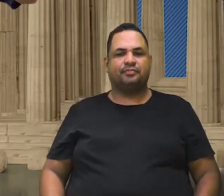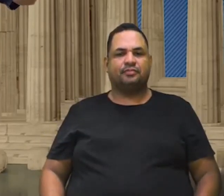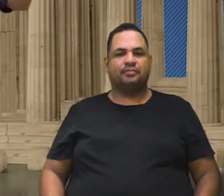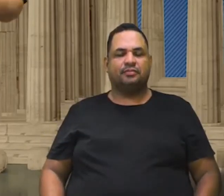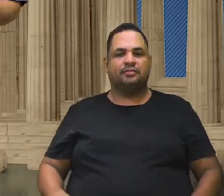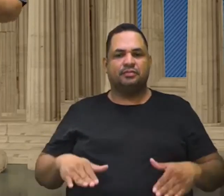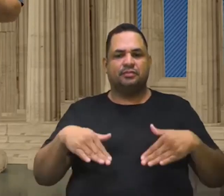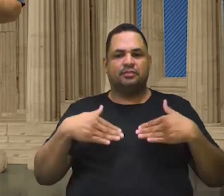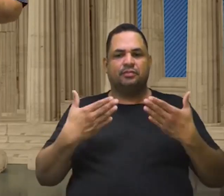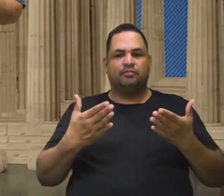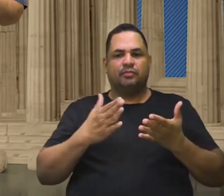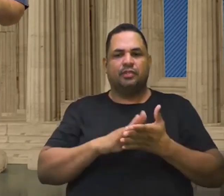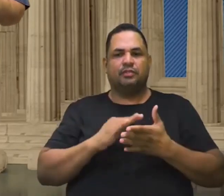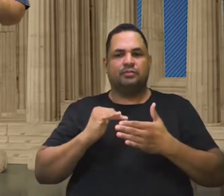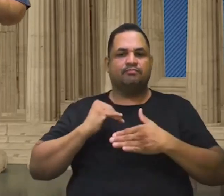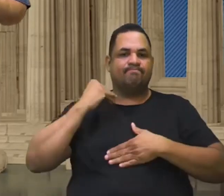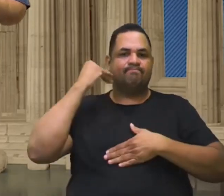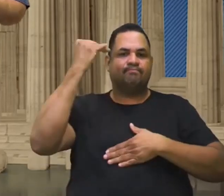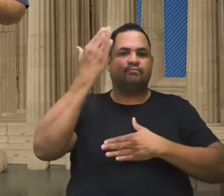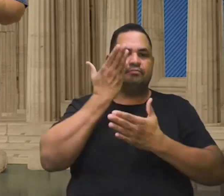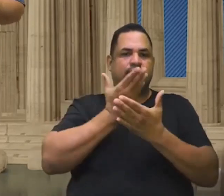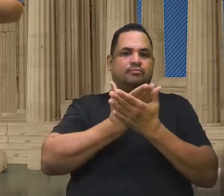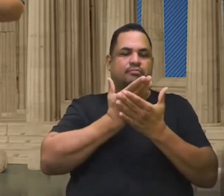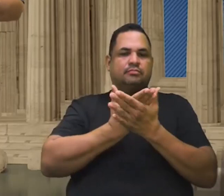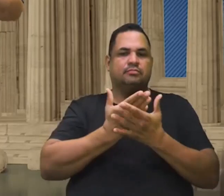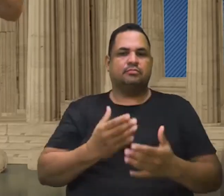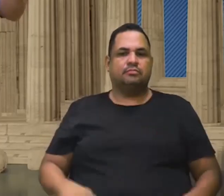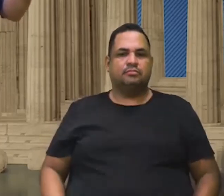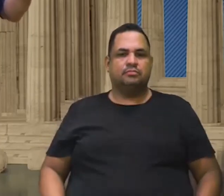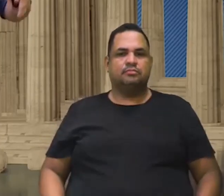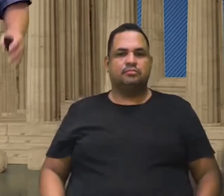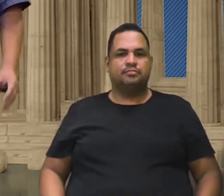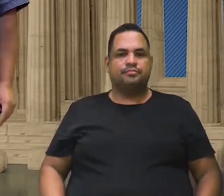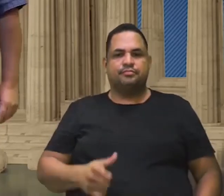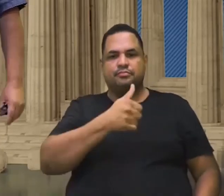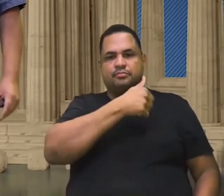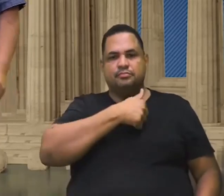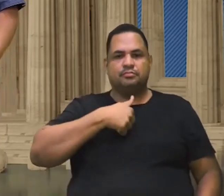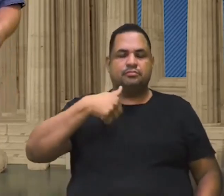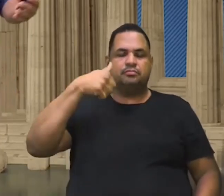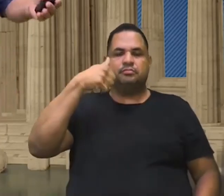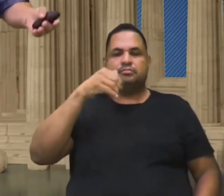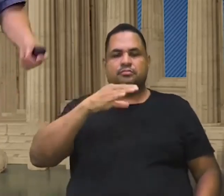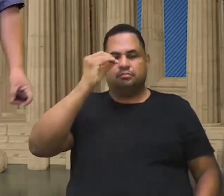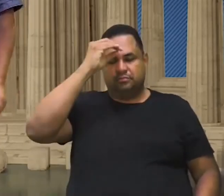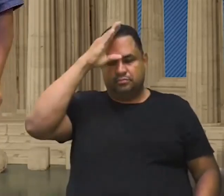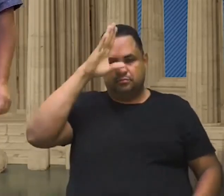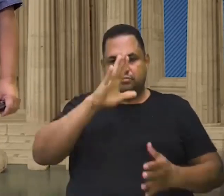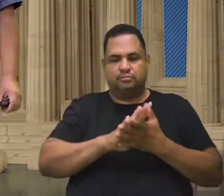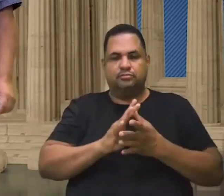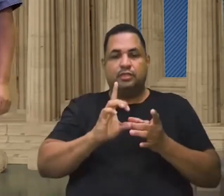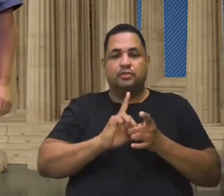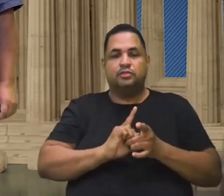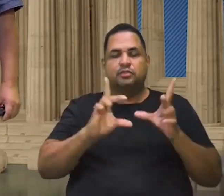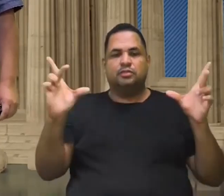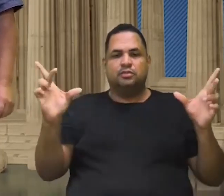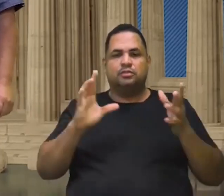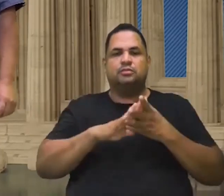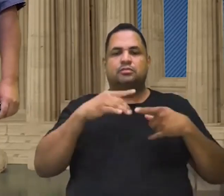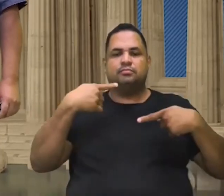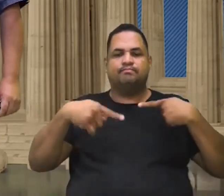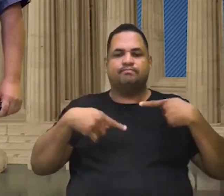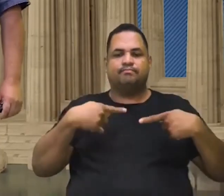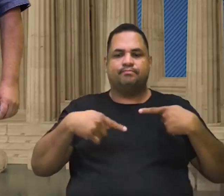da qual vocês vão ir além dessa aula. seja, ampliar mais o conhecimento de vocês sobre a questão da democracia, sobre a